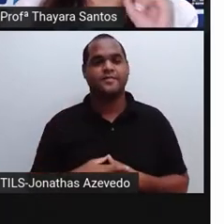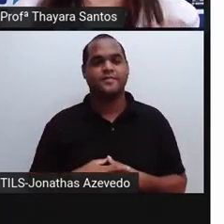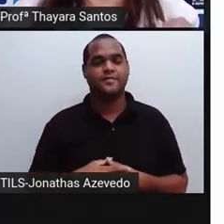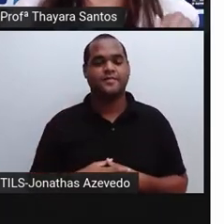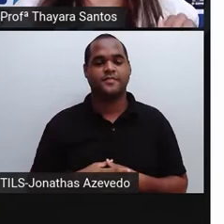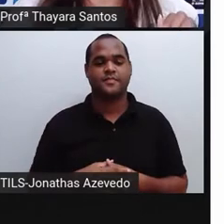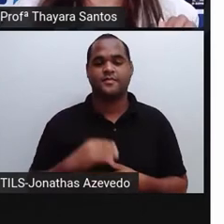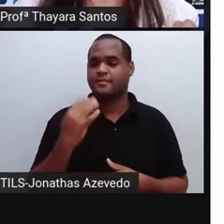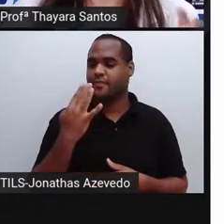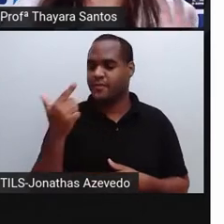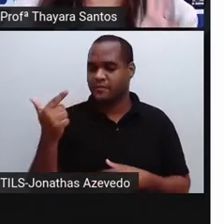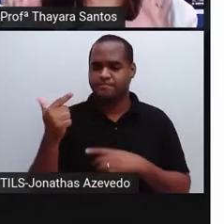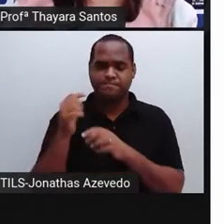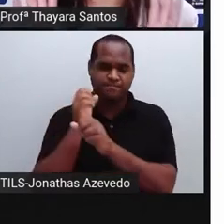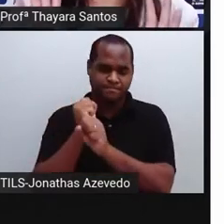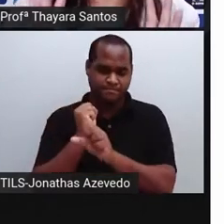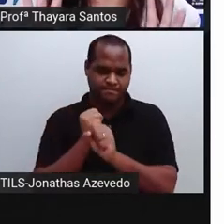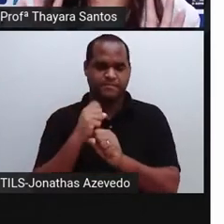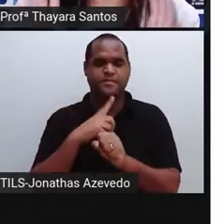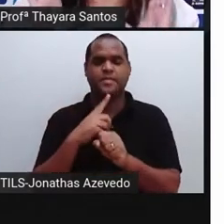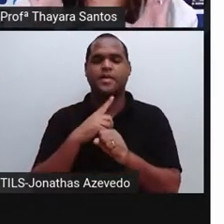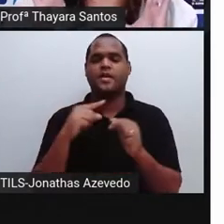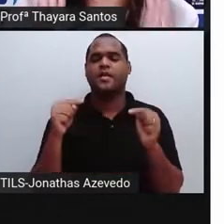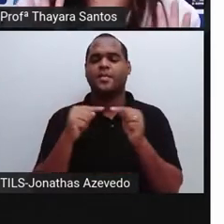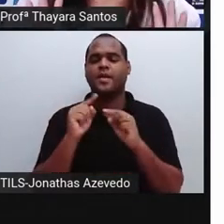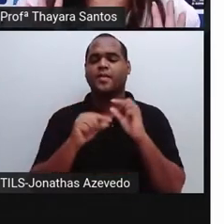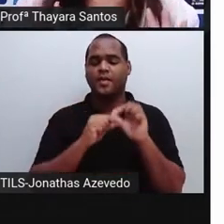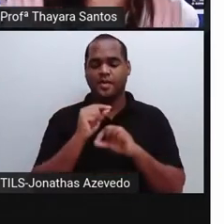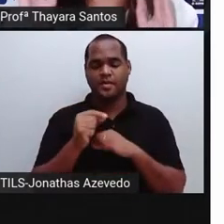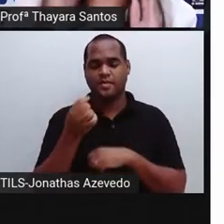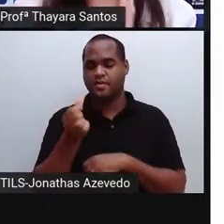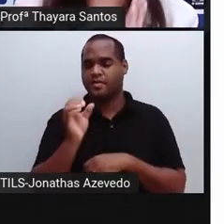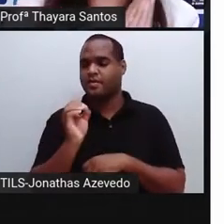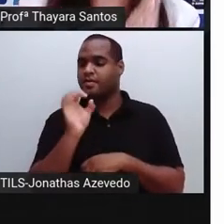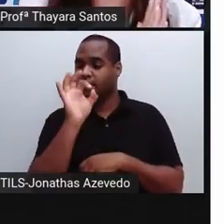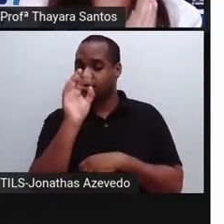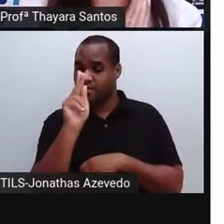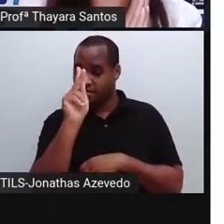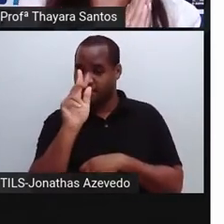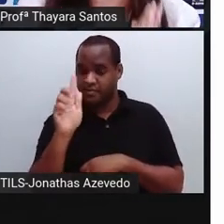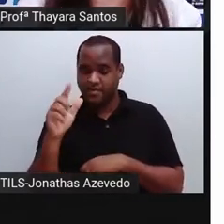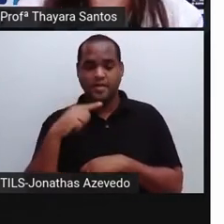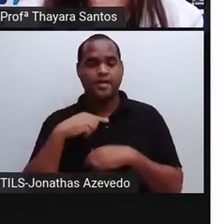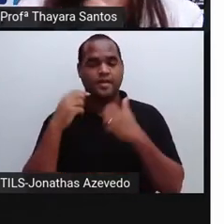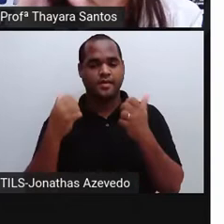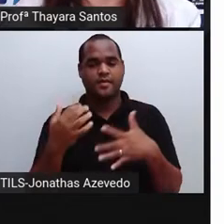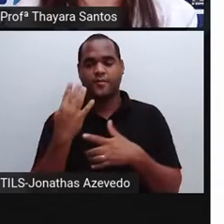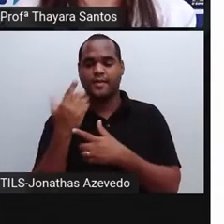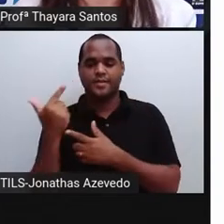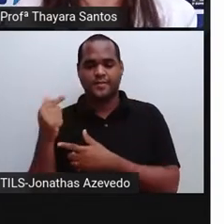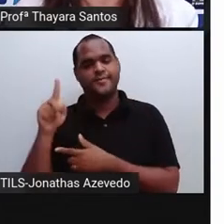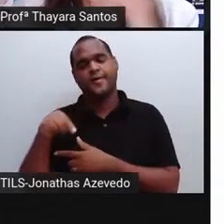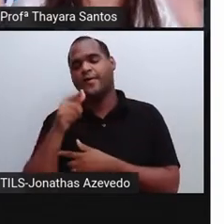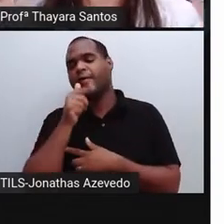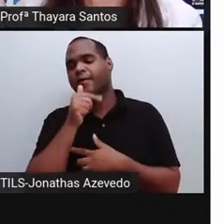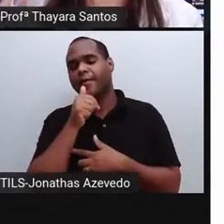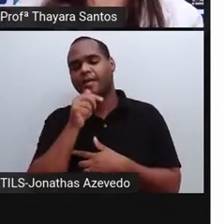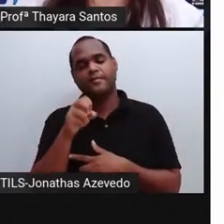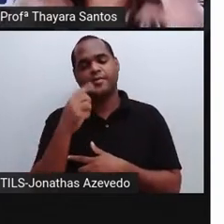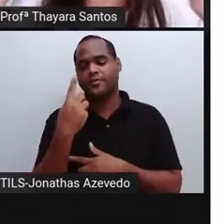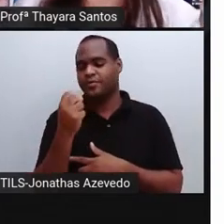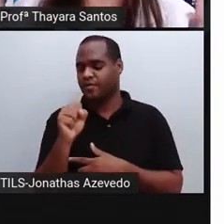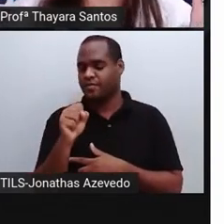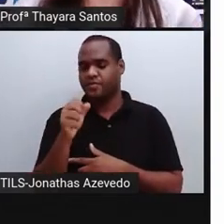42. Isso quer dizer que do meu peso, do meu 60 quilos, 42 quilos seriam só de água. E os outros